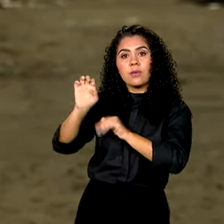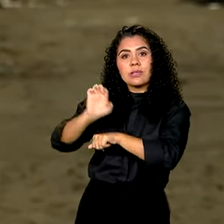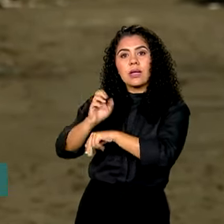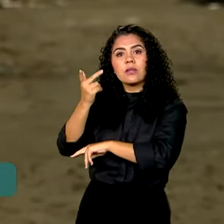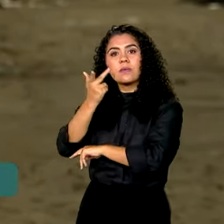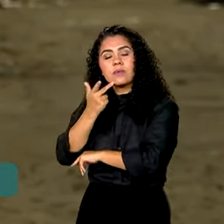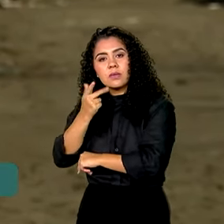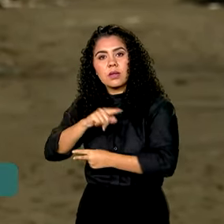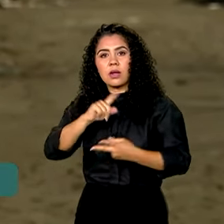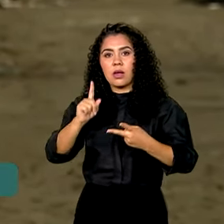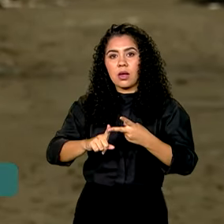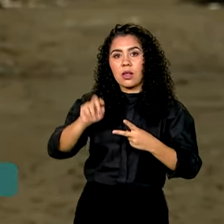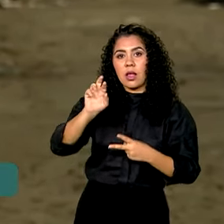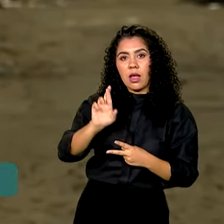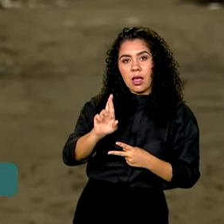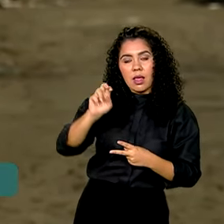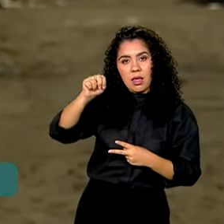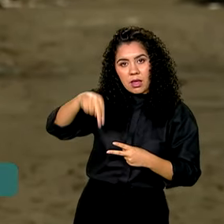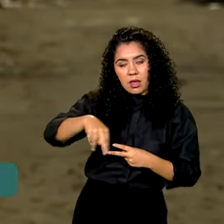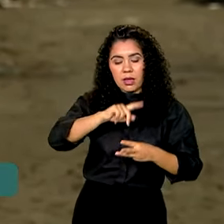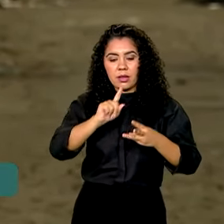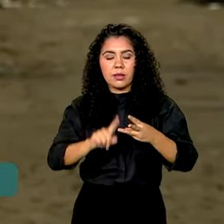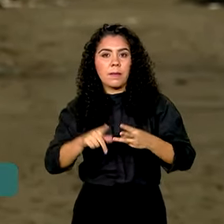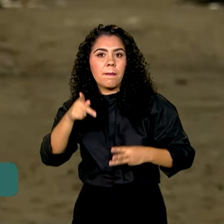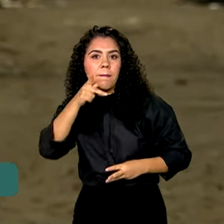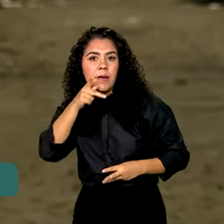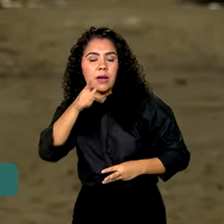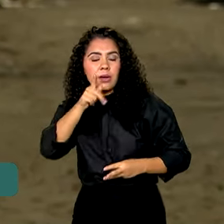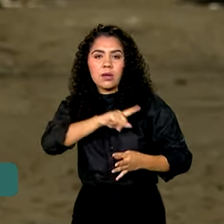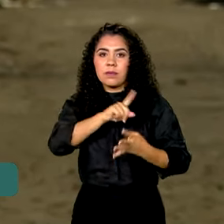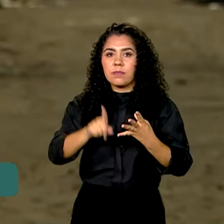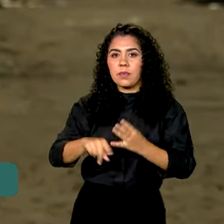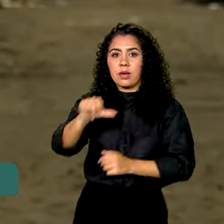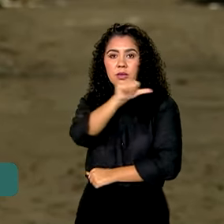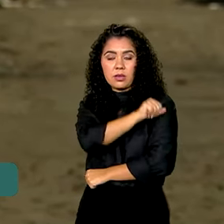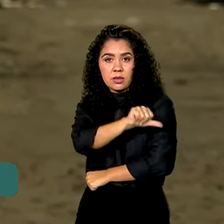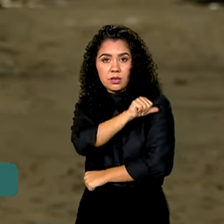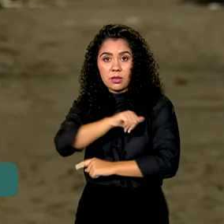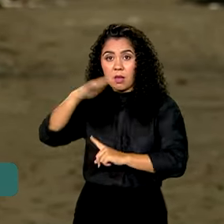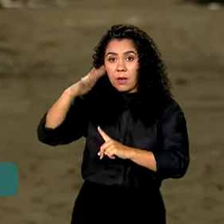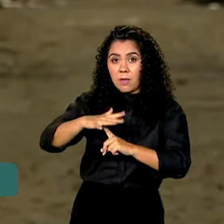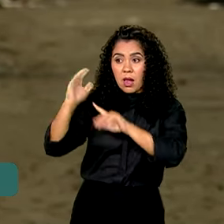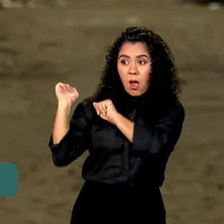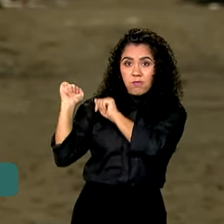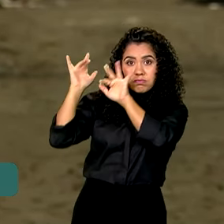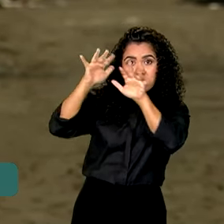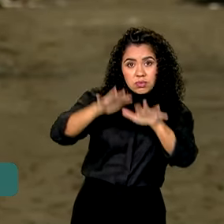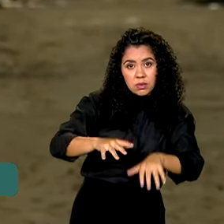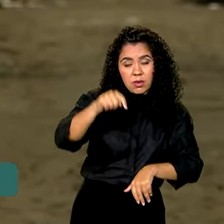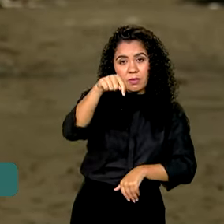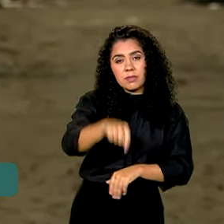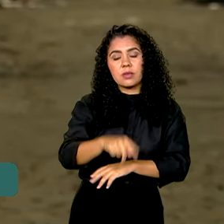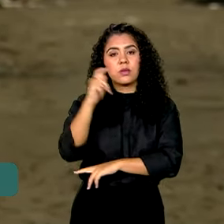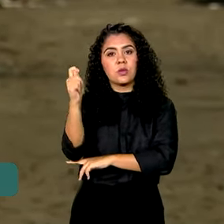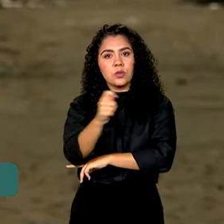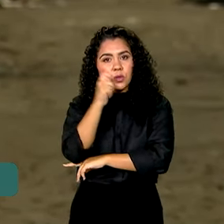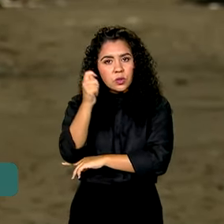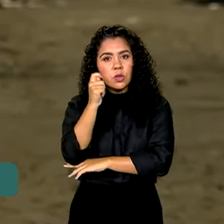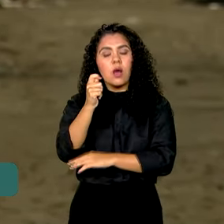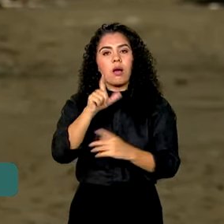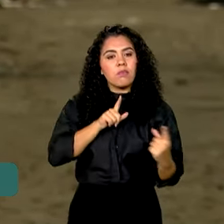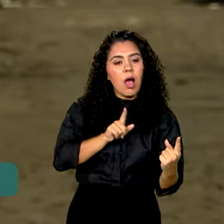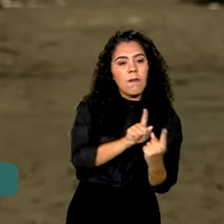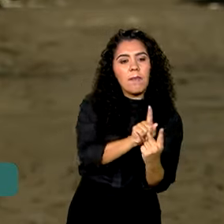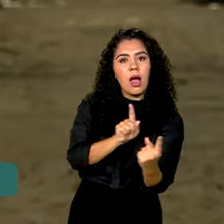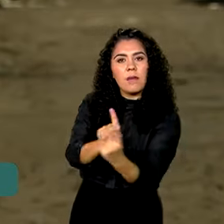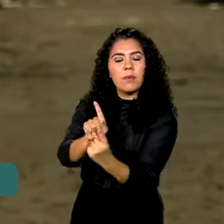Norte, Paraíba, Alagoas, Rio de Janeiro e do Paraná começaram neste fim de semana o processo de busca